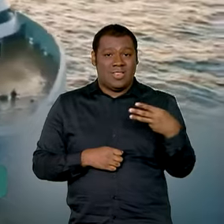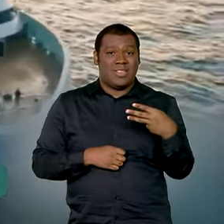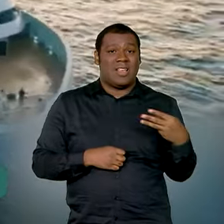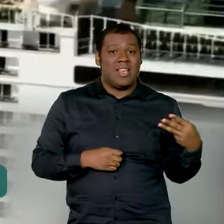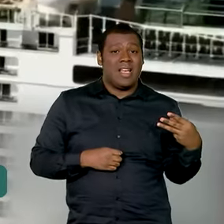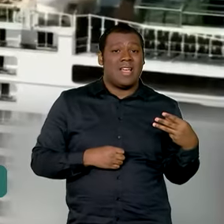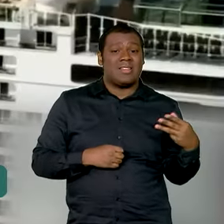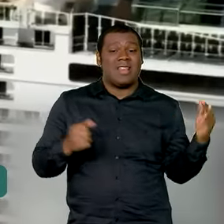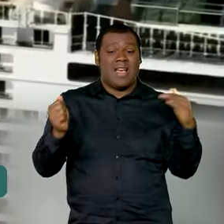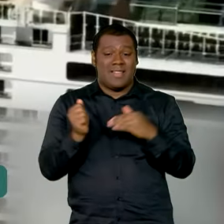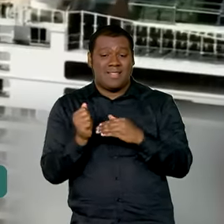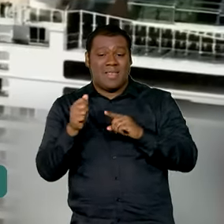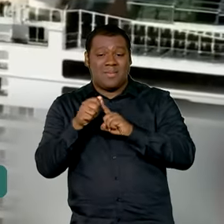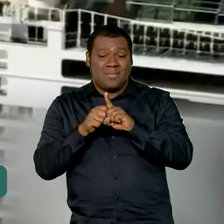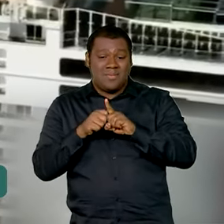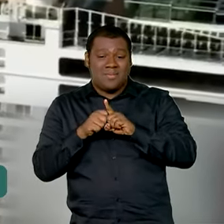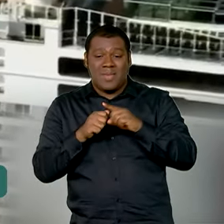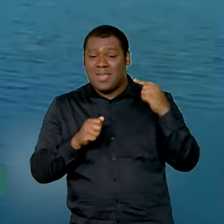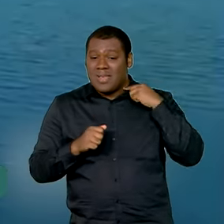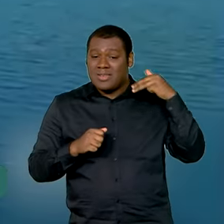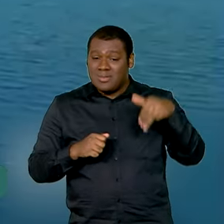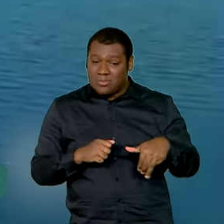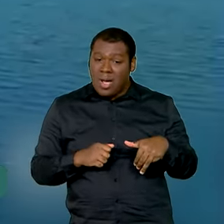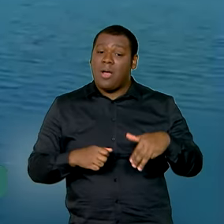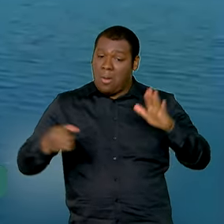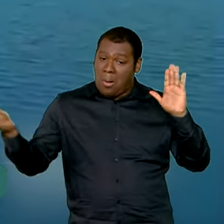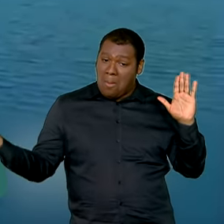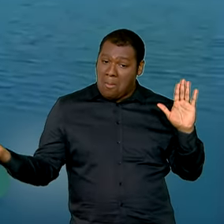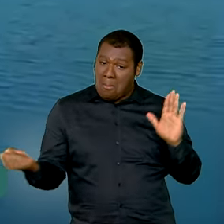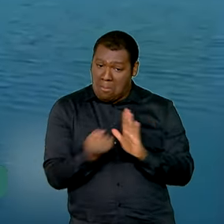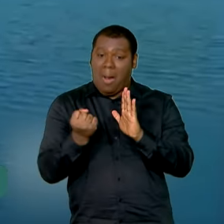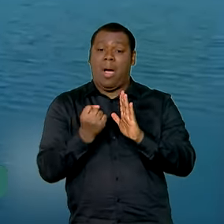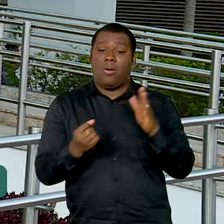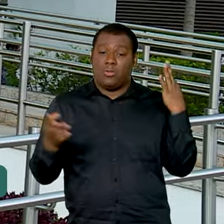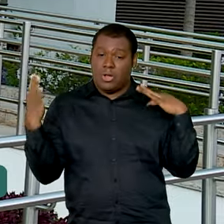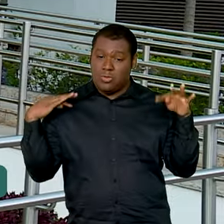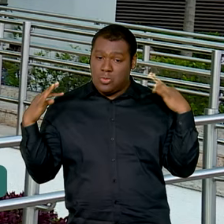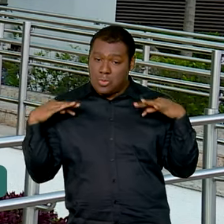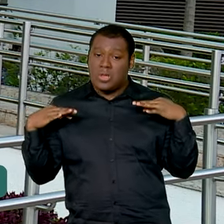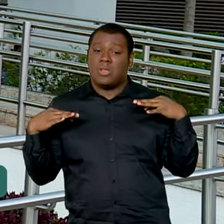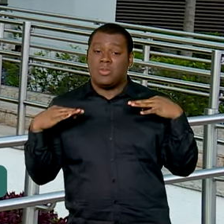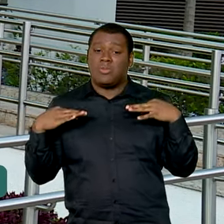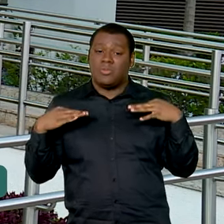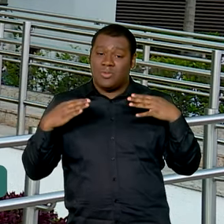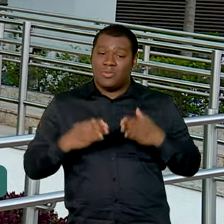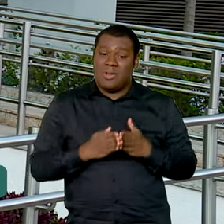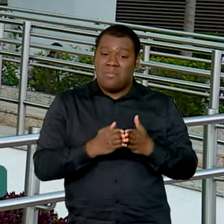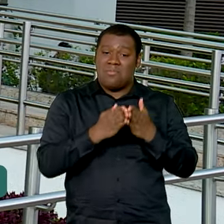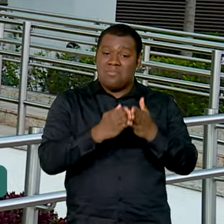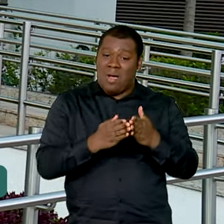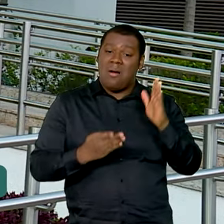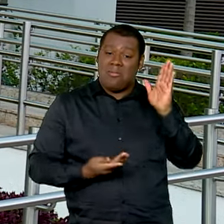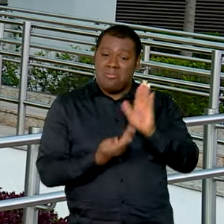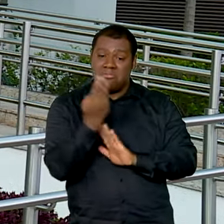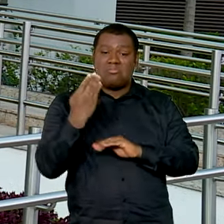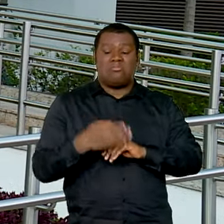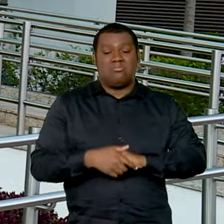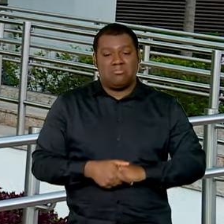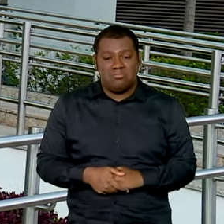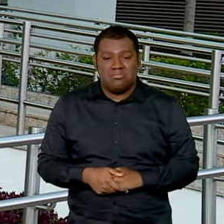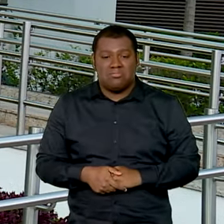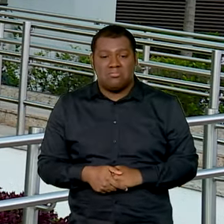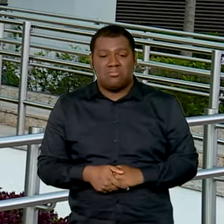considerada a melhor da última década com números recordes São ao todo 203 roteiros